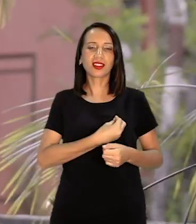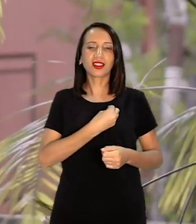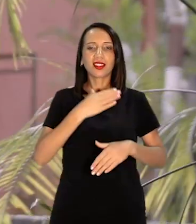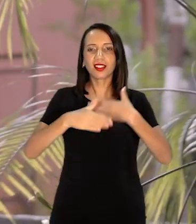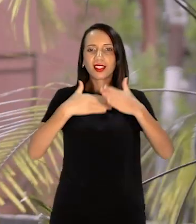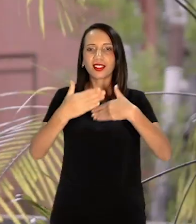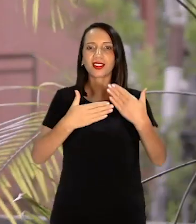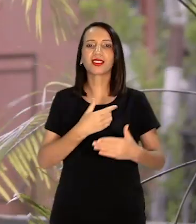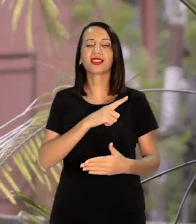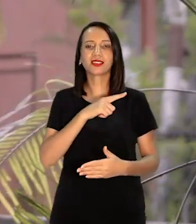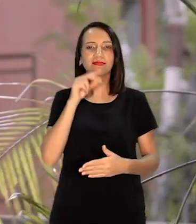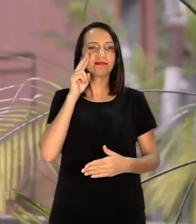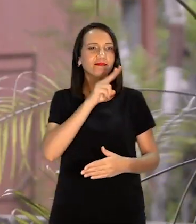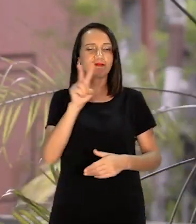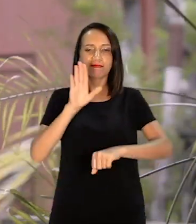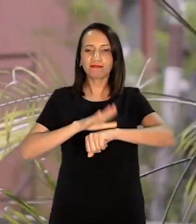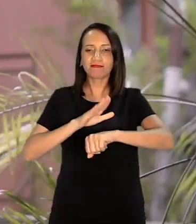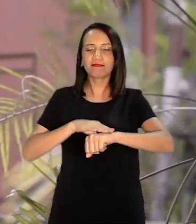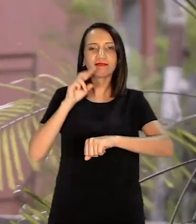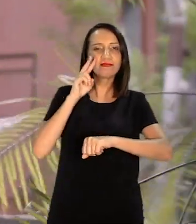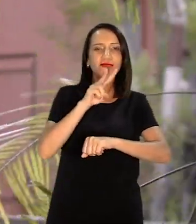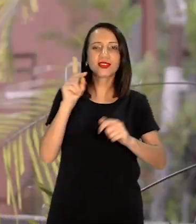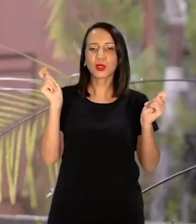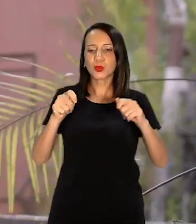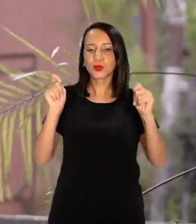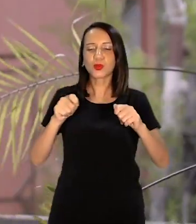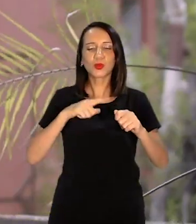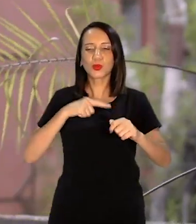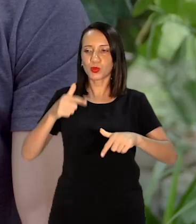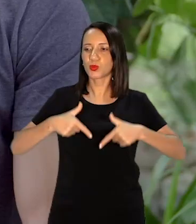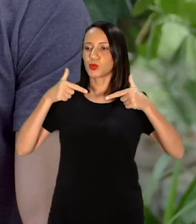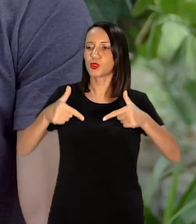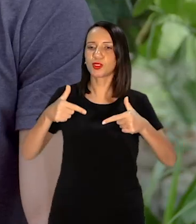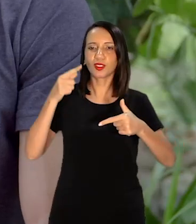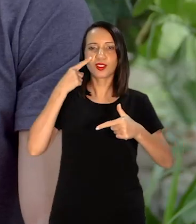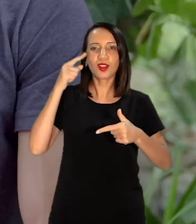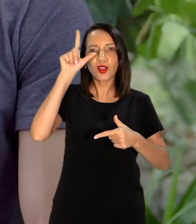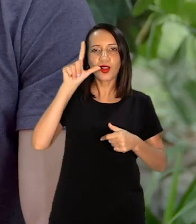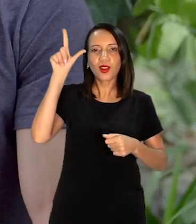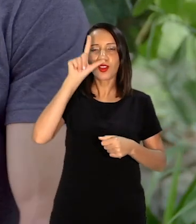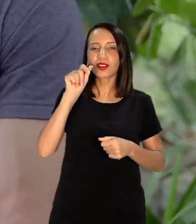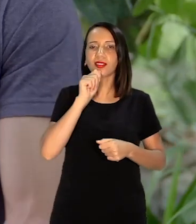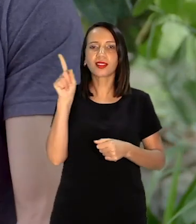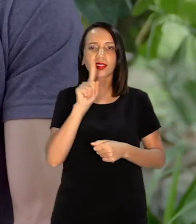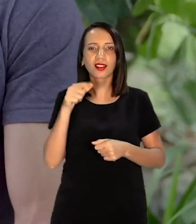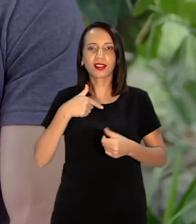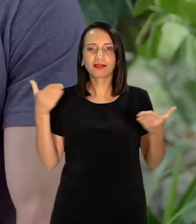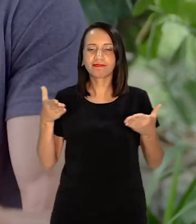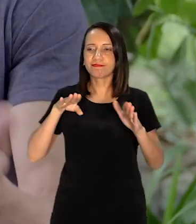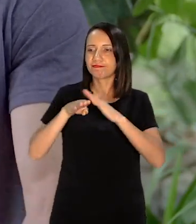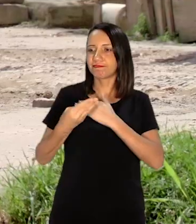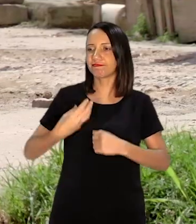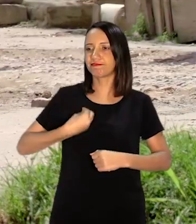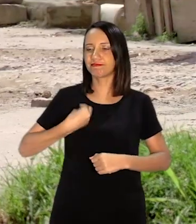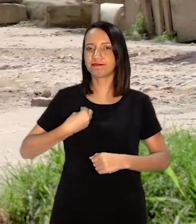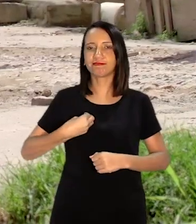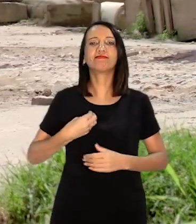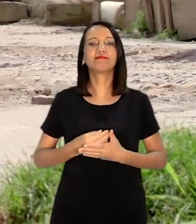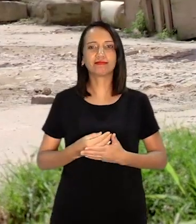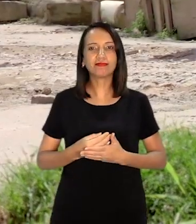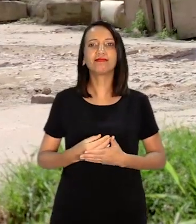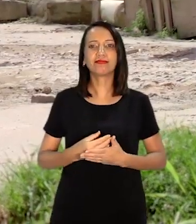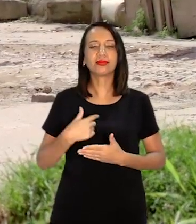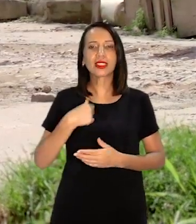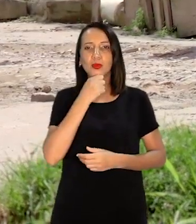Você começa a olhar que é possível uma outra lógica, que não aquela que eu já estava acostumado, que era, ah,